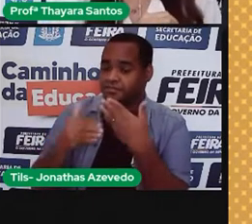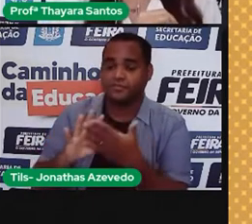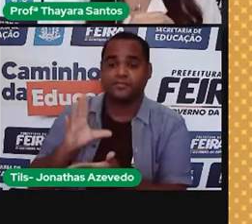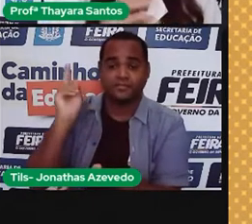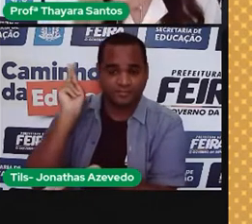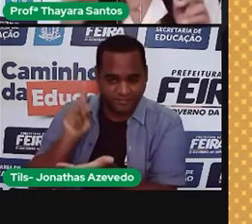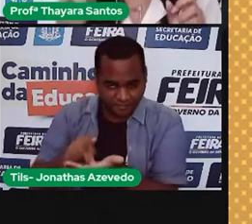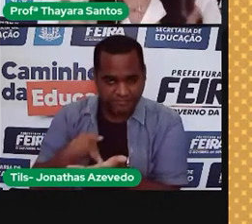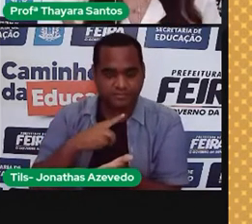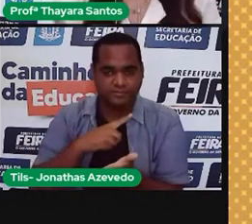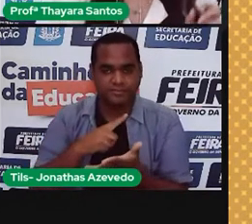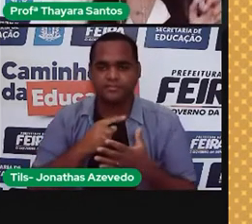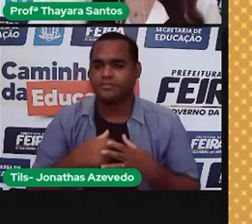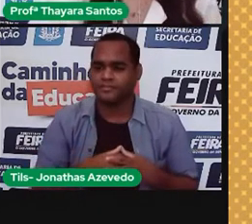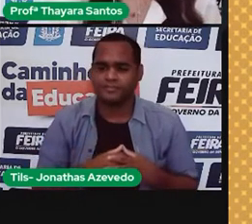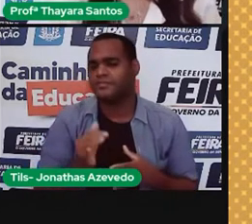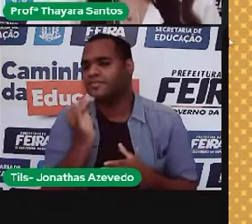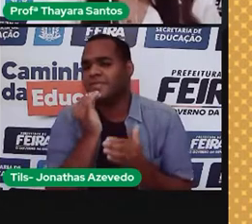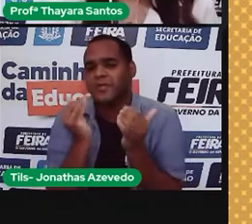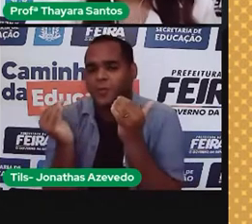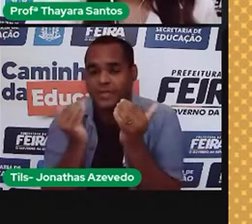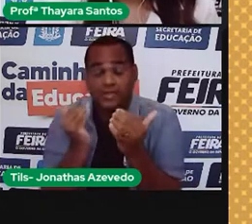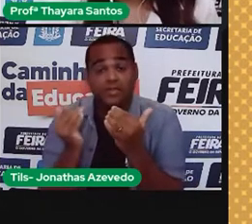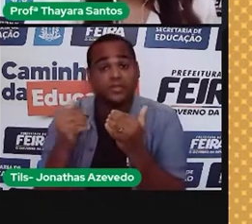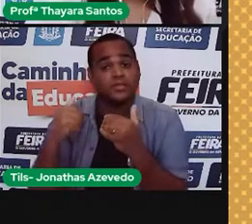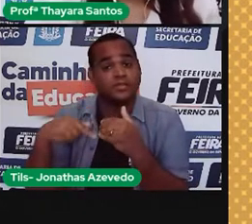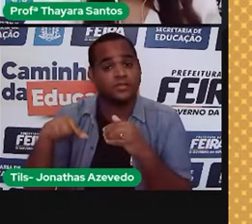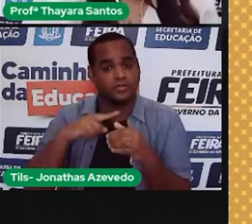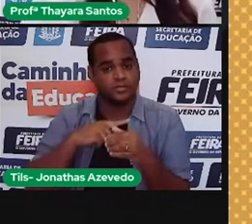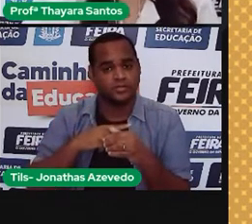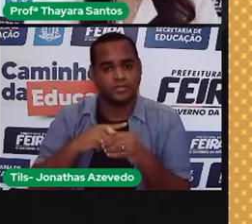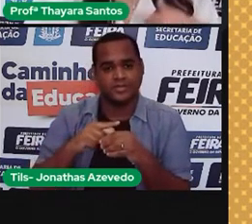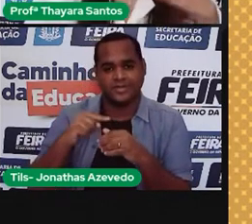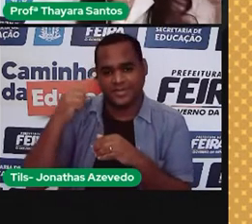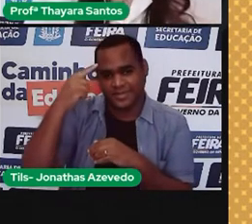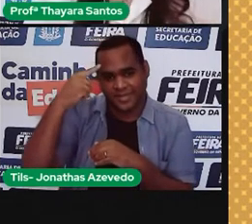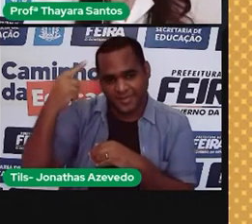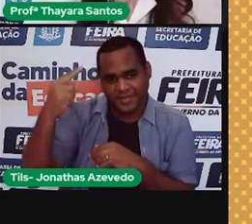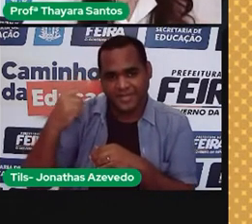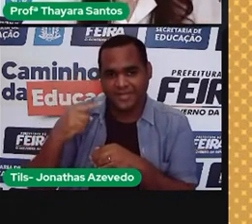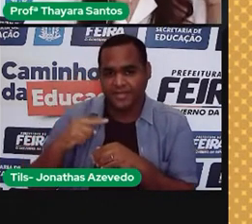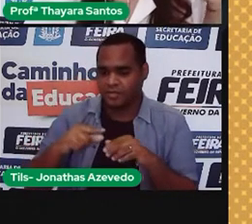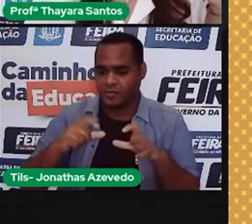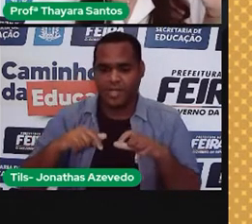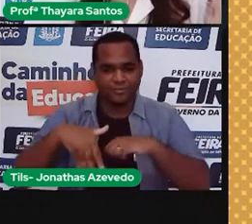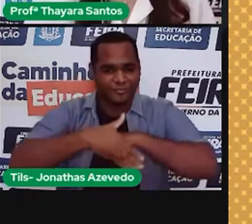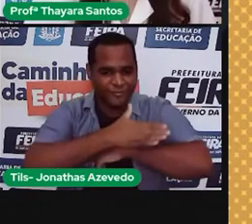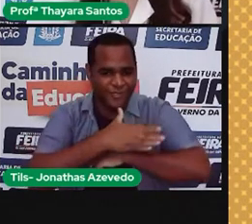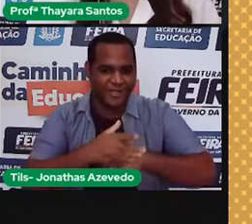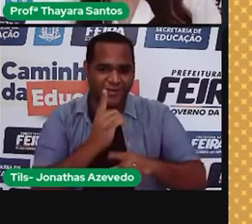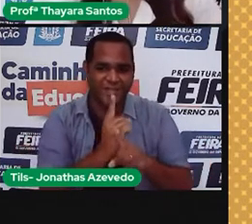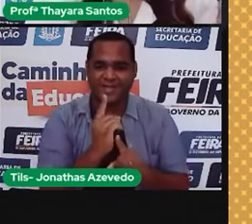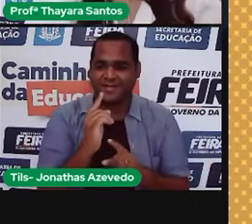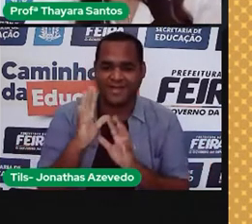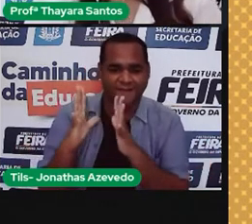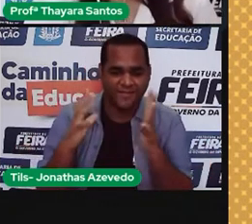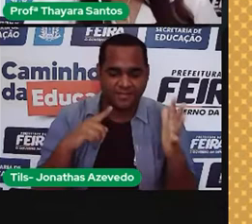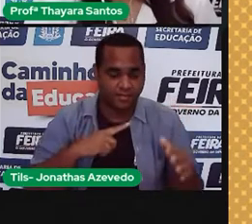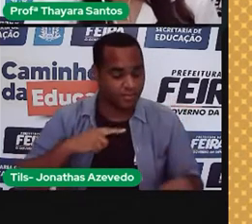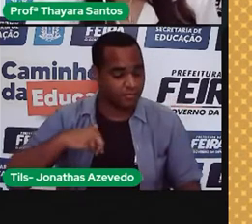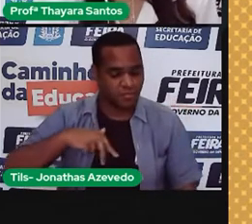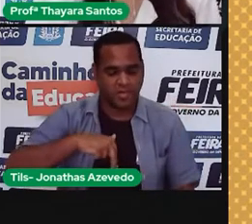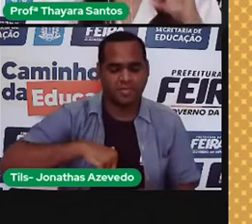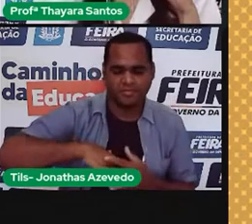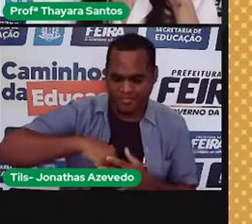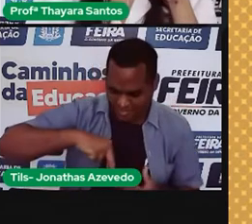natureza. Por exemplo, aqui a gente tem o carrapicho. Quem nunca andou pelo mato e pegou o carrapicho na